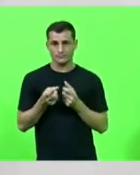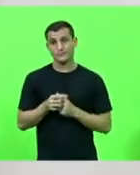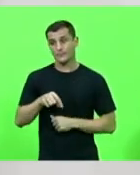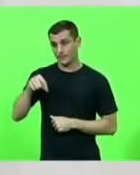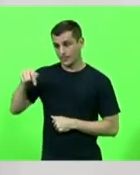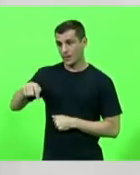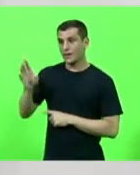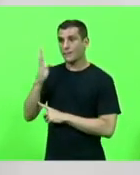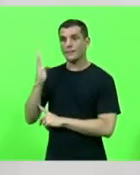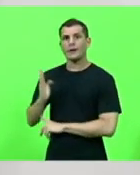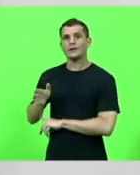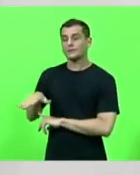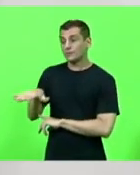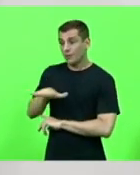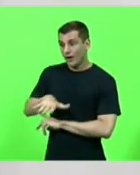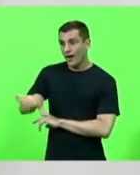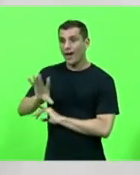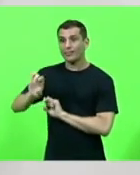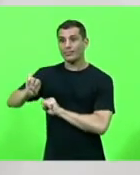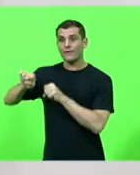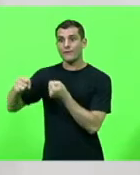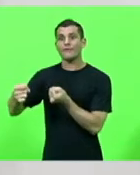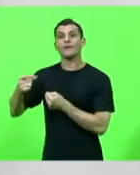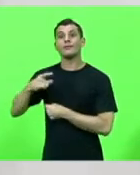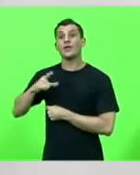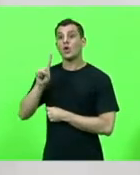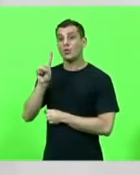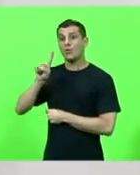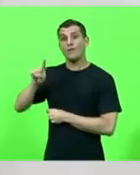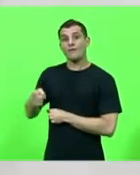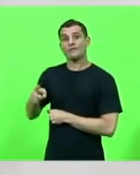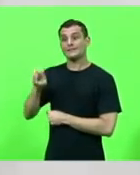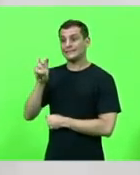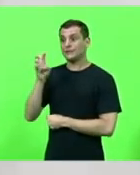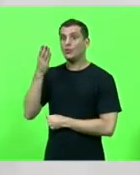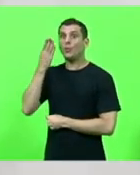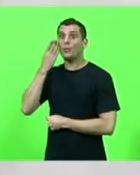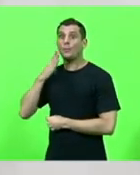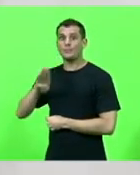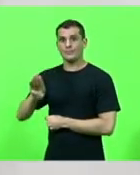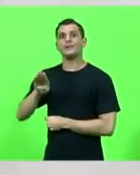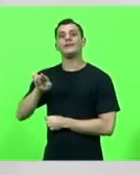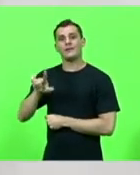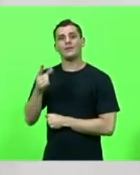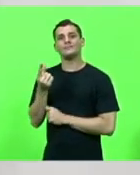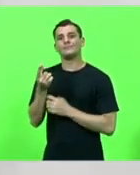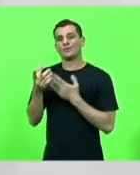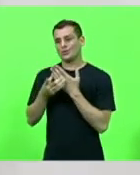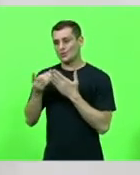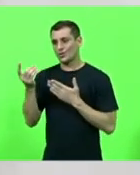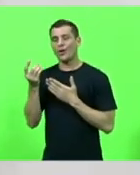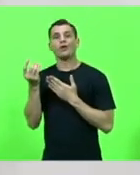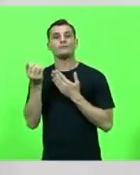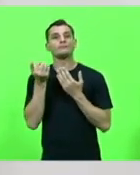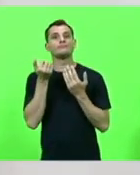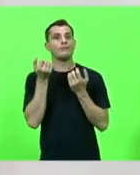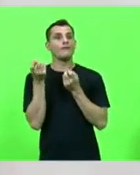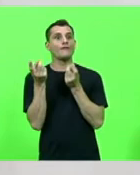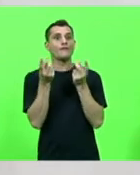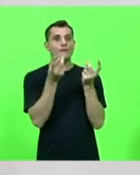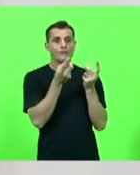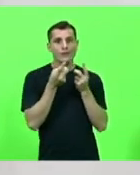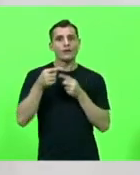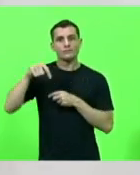exportou mais de 1,5 bilhão de dólares o Brasil bateu recordes em um setor composto por aeronaves